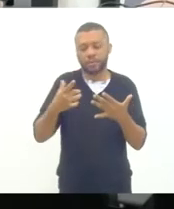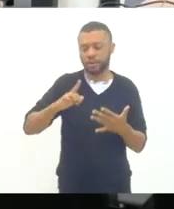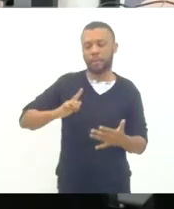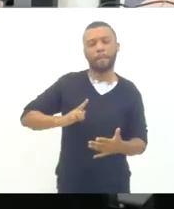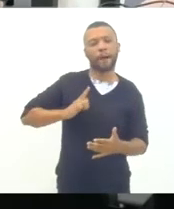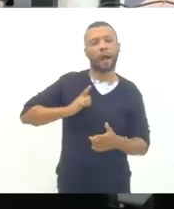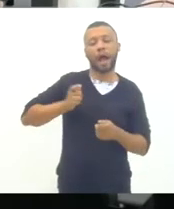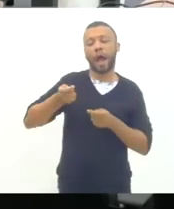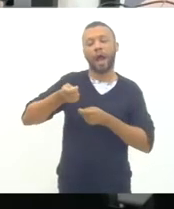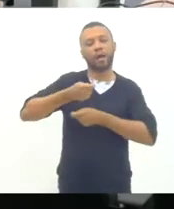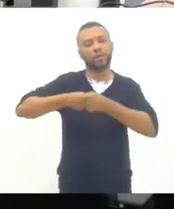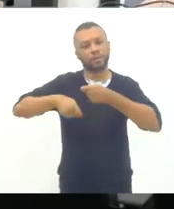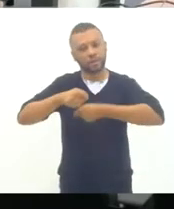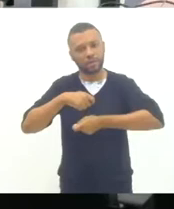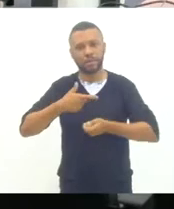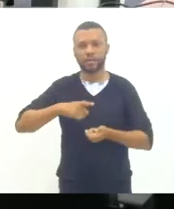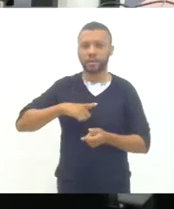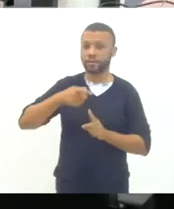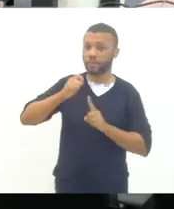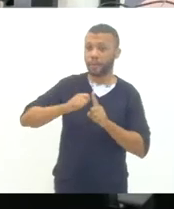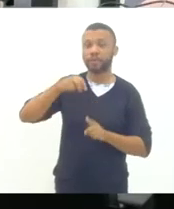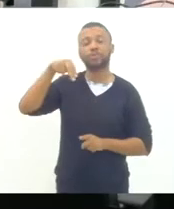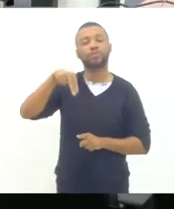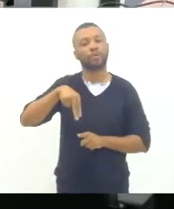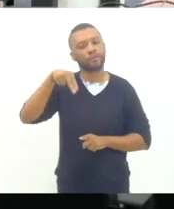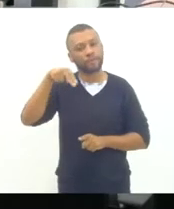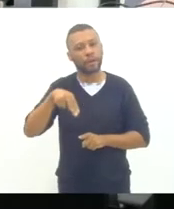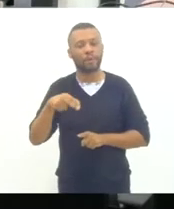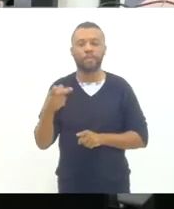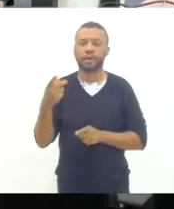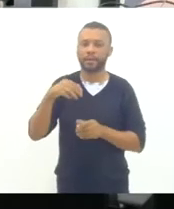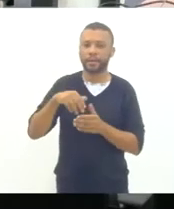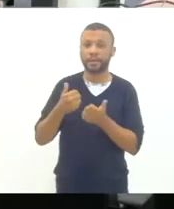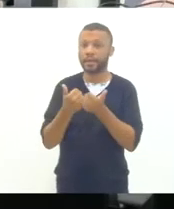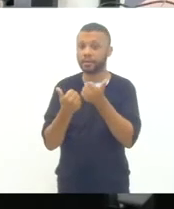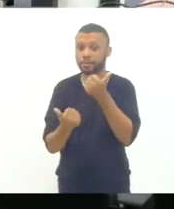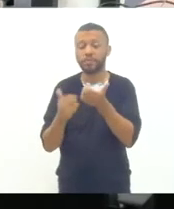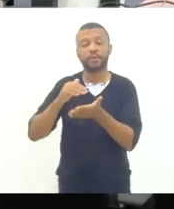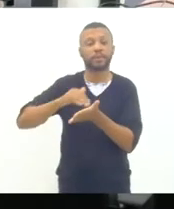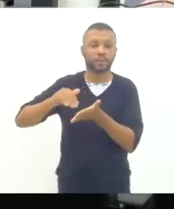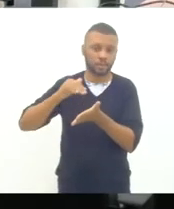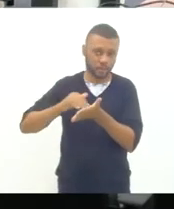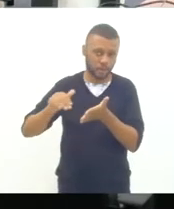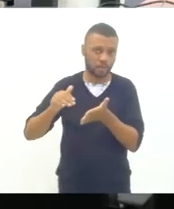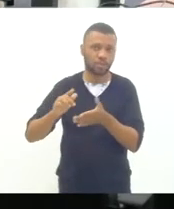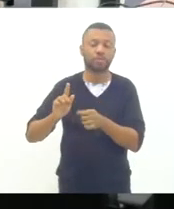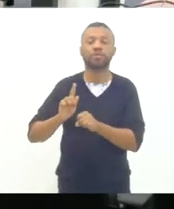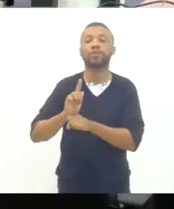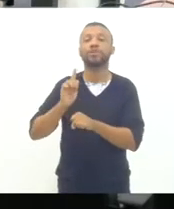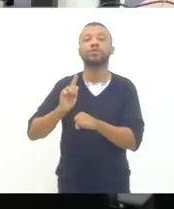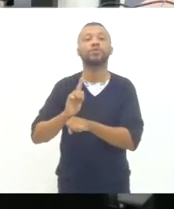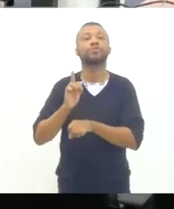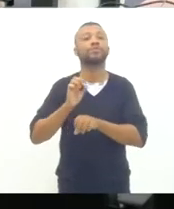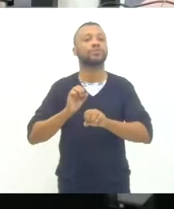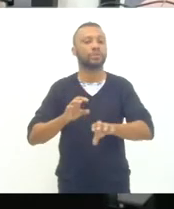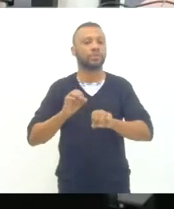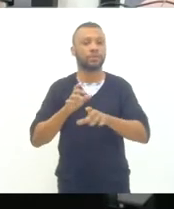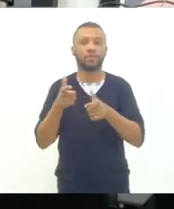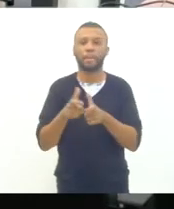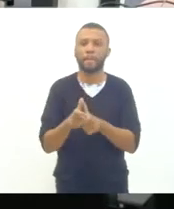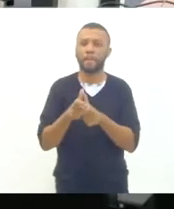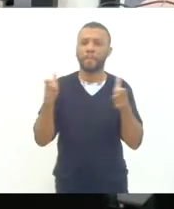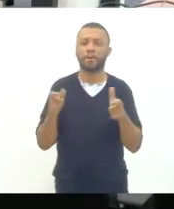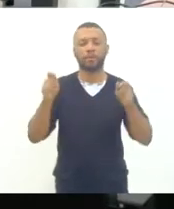vem desde novembro na aqui na subsecretaria de gestão de ensino aumentando a nossa capacidade